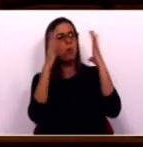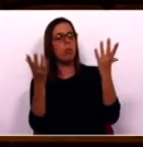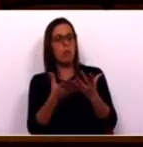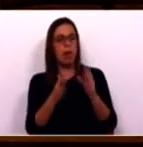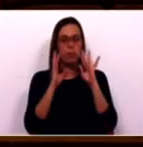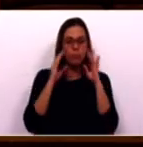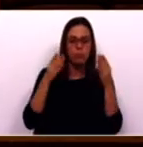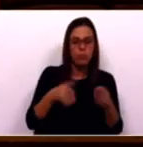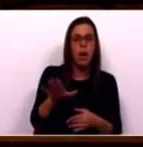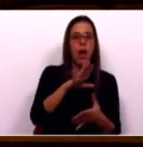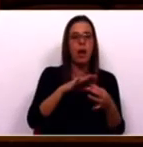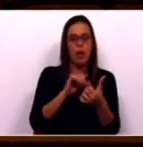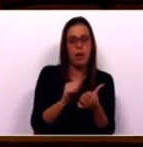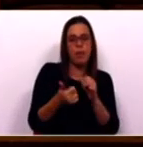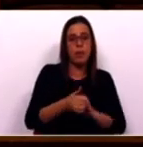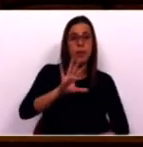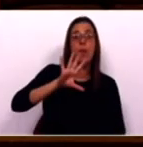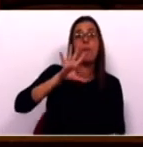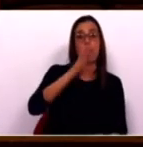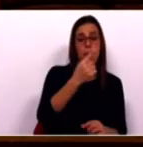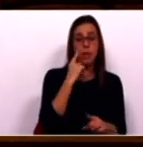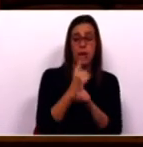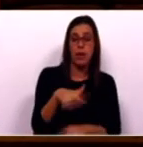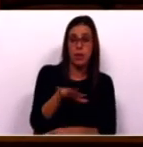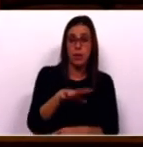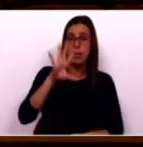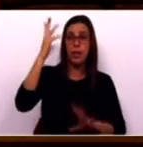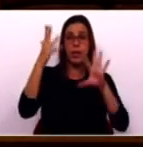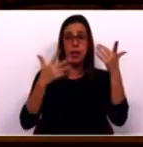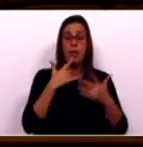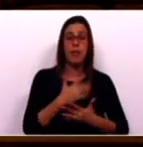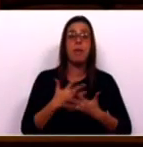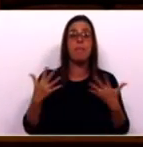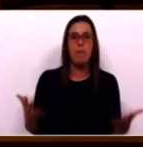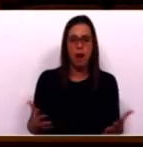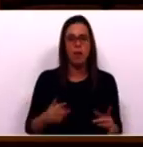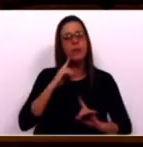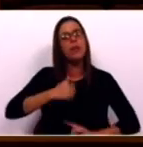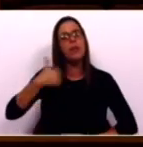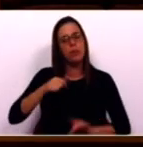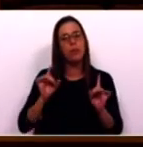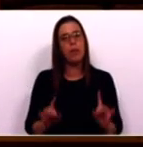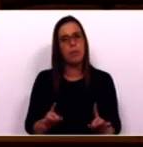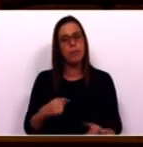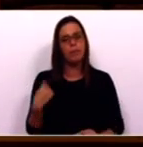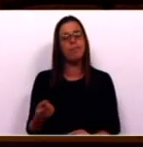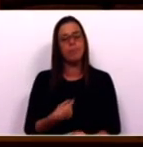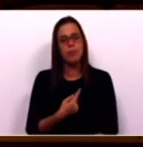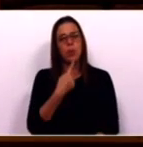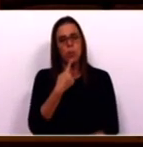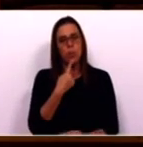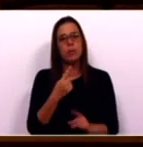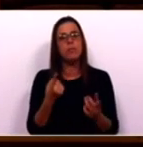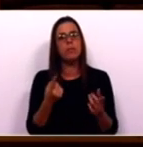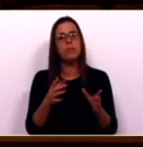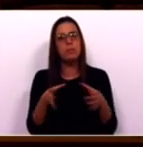e trabalhar na vertente da adaptação do país a essas situações climáticas extremas é fundamental. Nós temos muitas